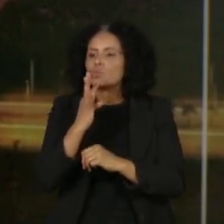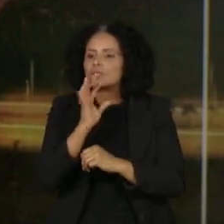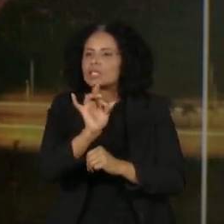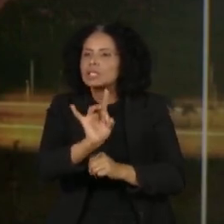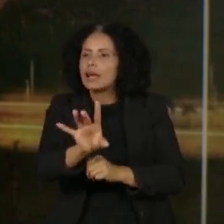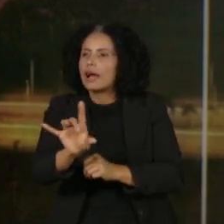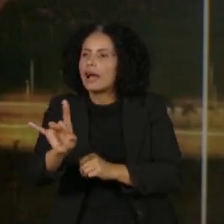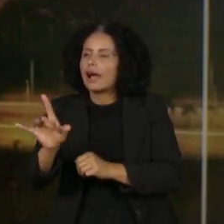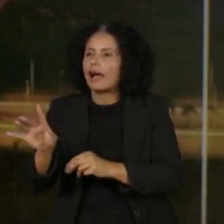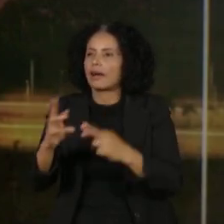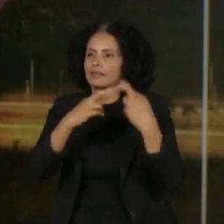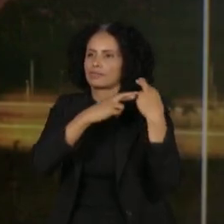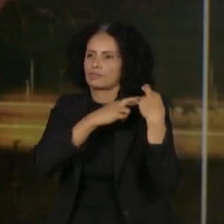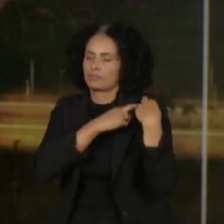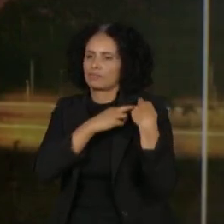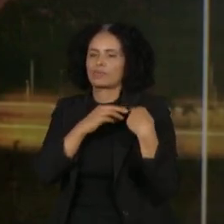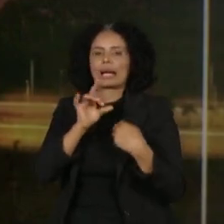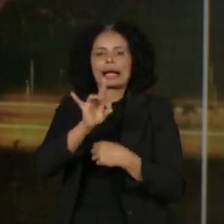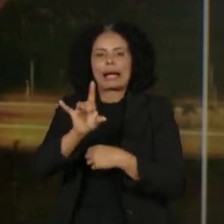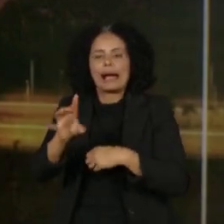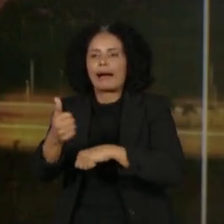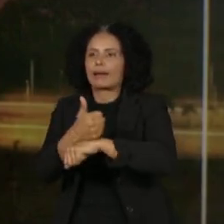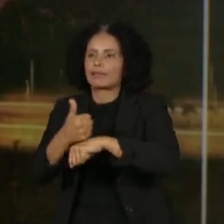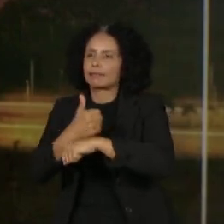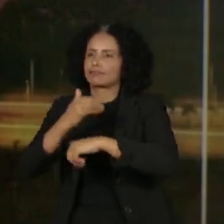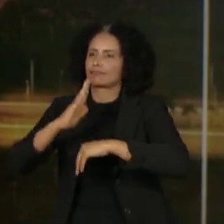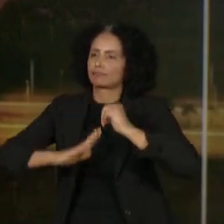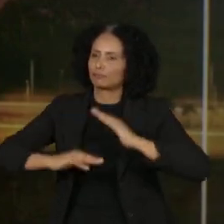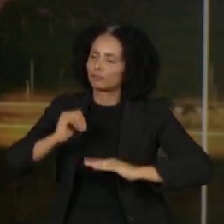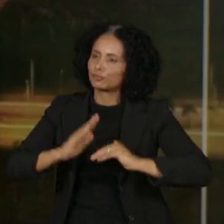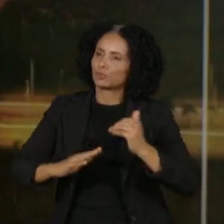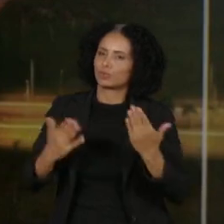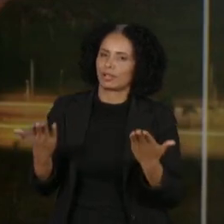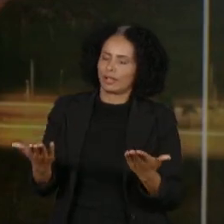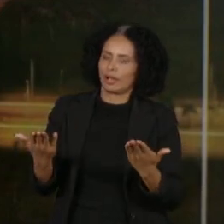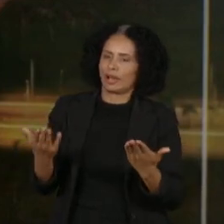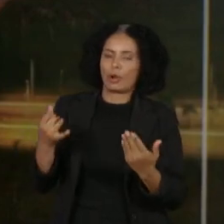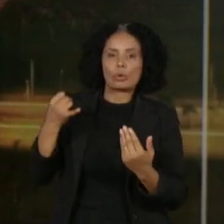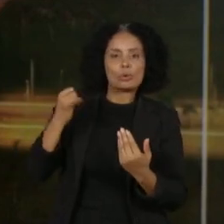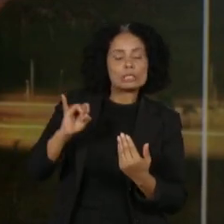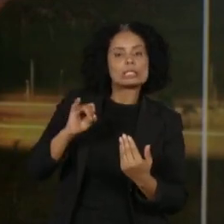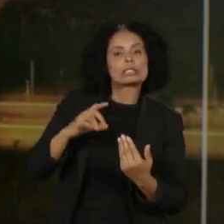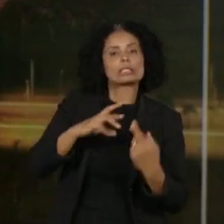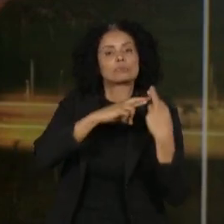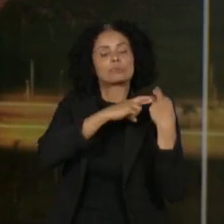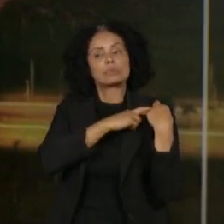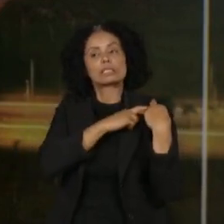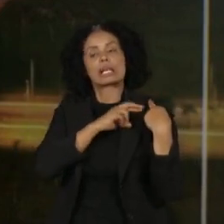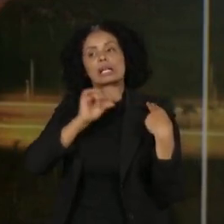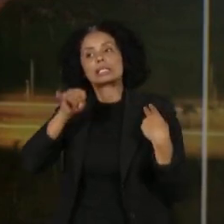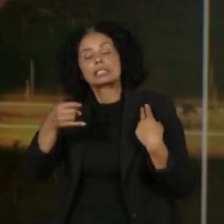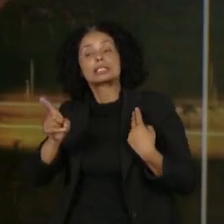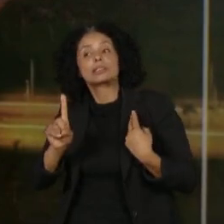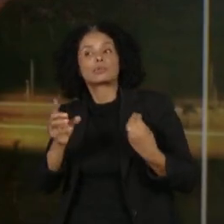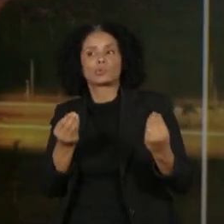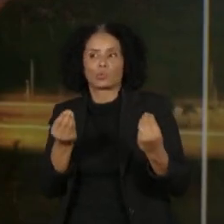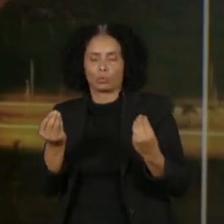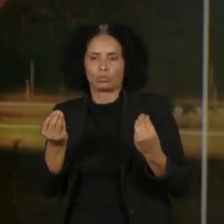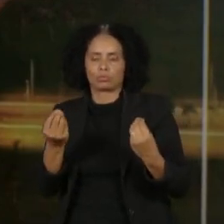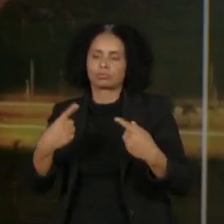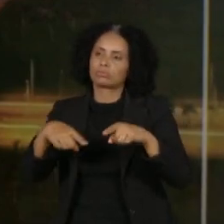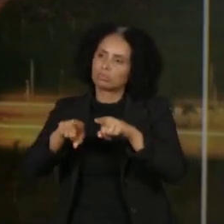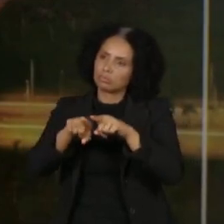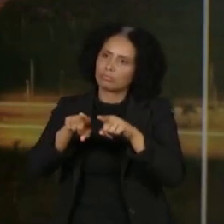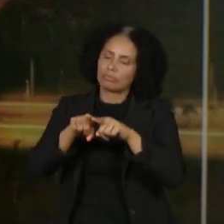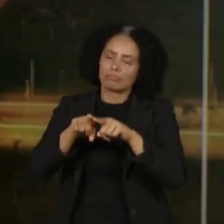daquele dirigente, daquele agente público, naquela função que cumpre. Nós tivemos uma ação